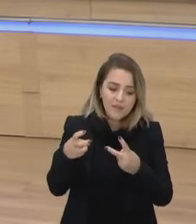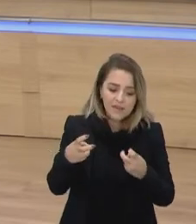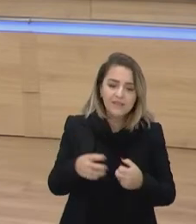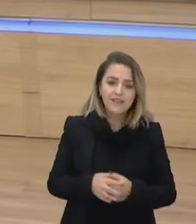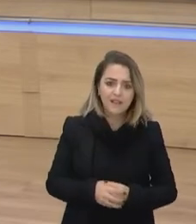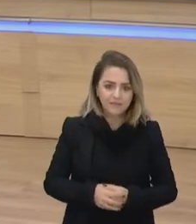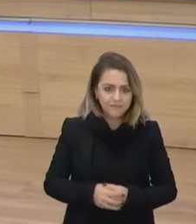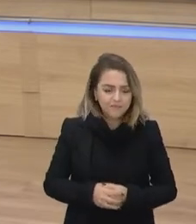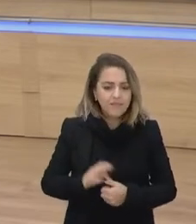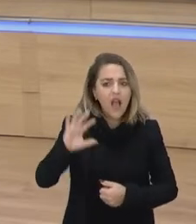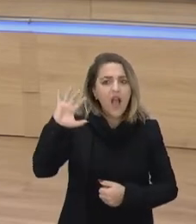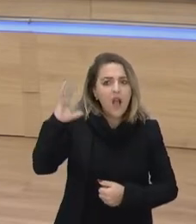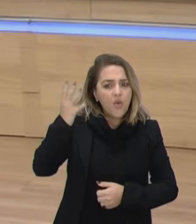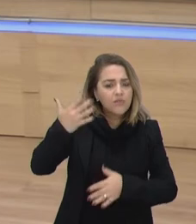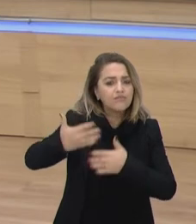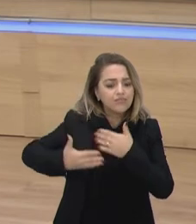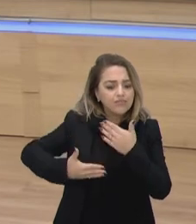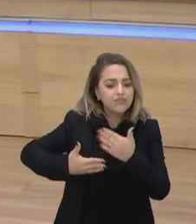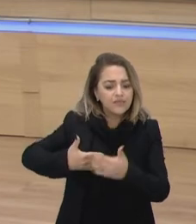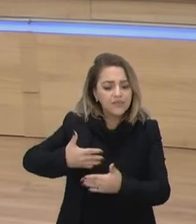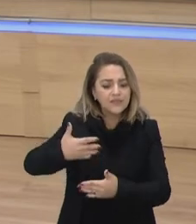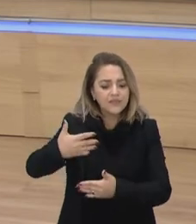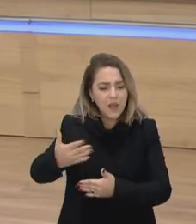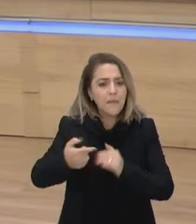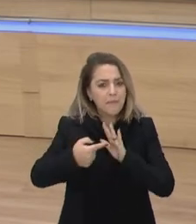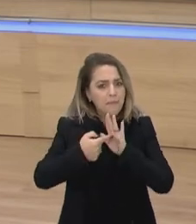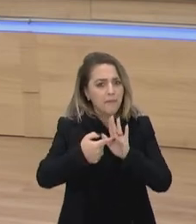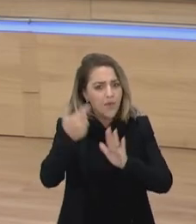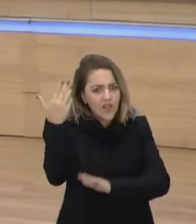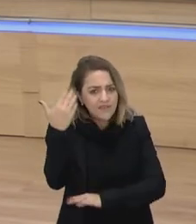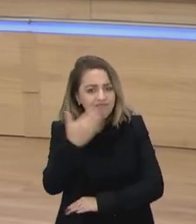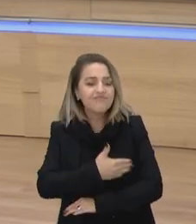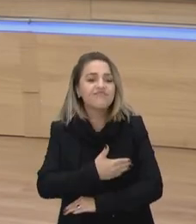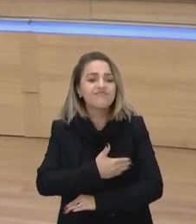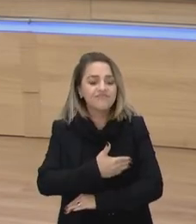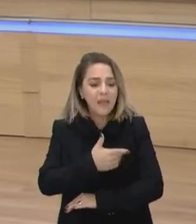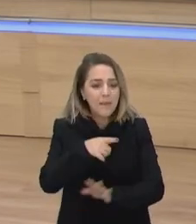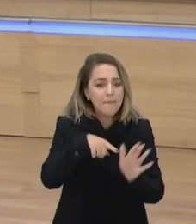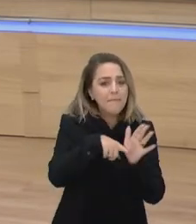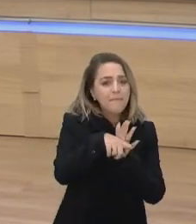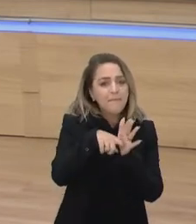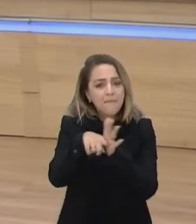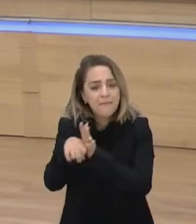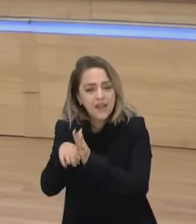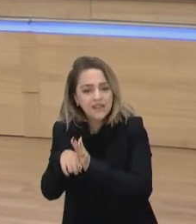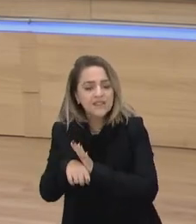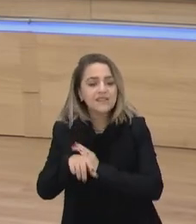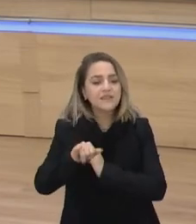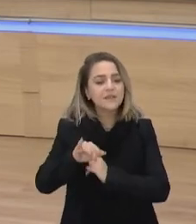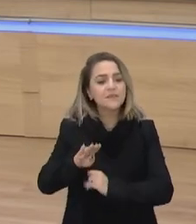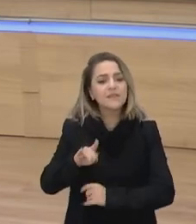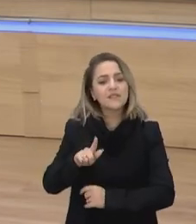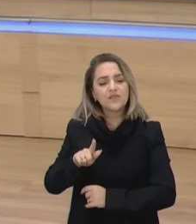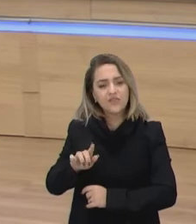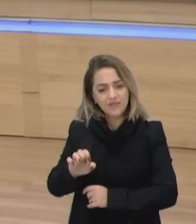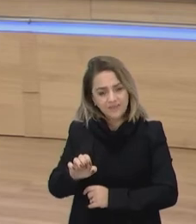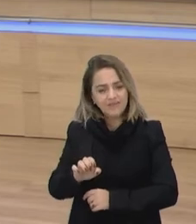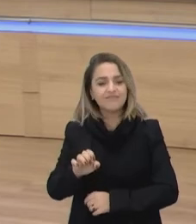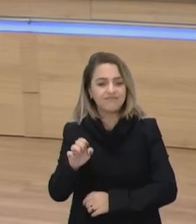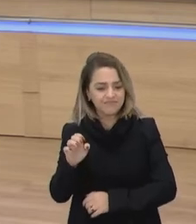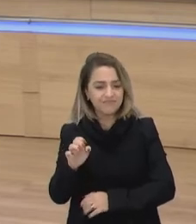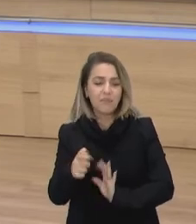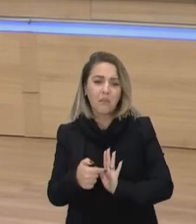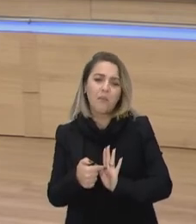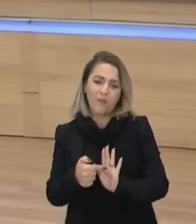que está acontecendo. São mais um indicador, né? São vários os indicadores, né? Então, nós temos mais